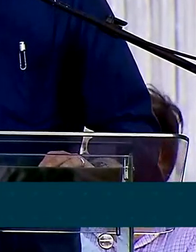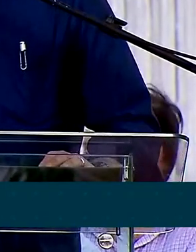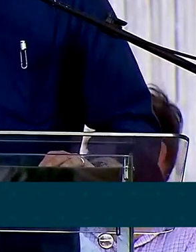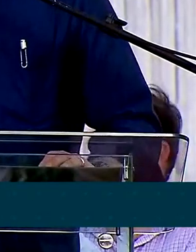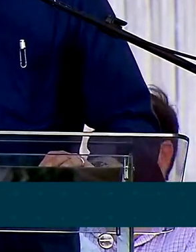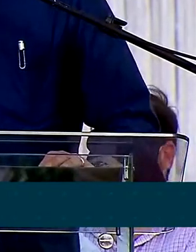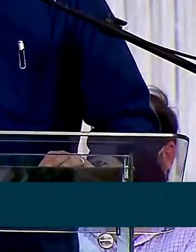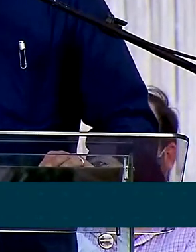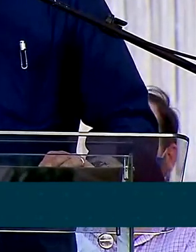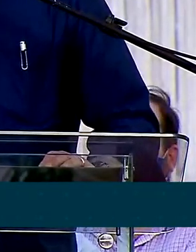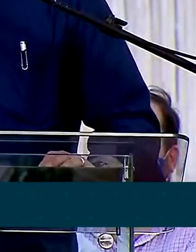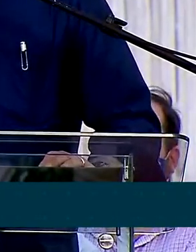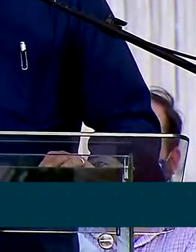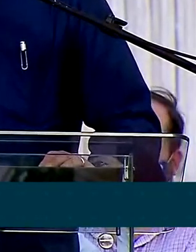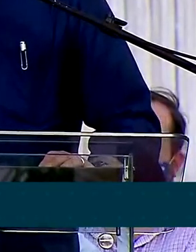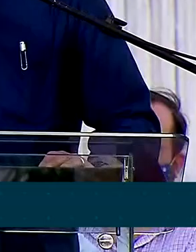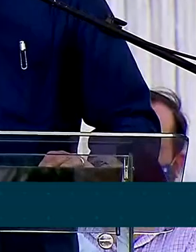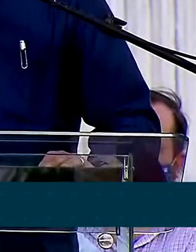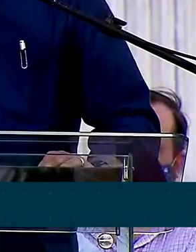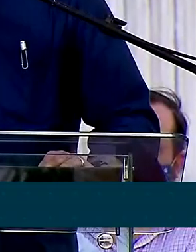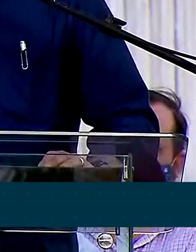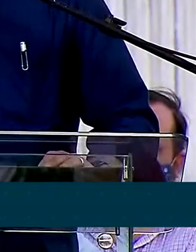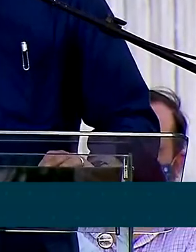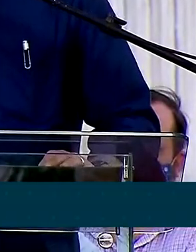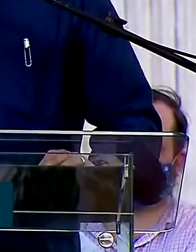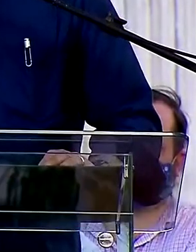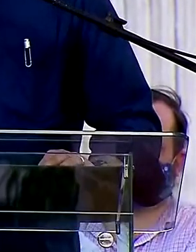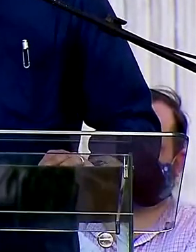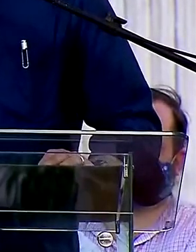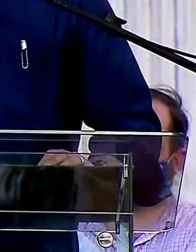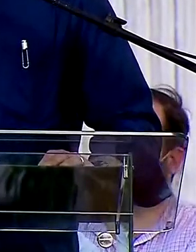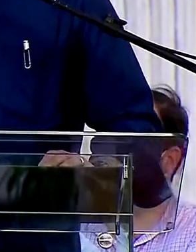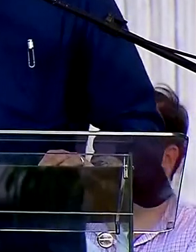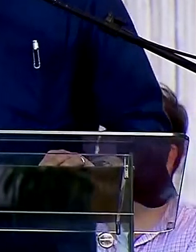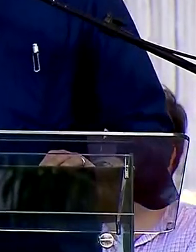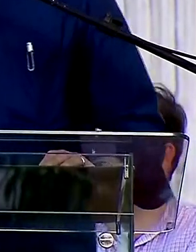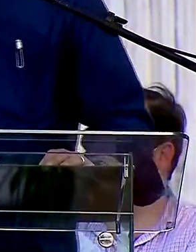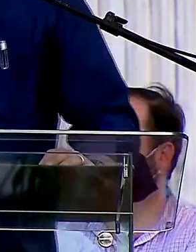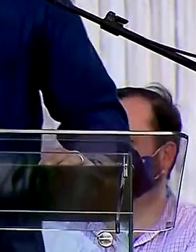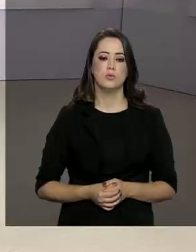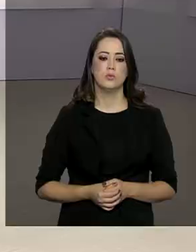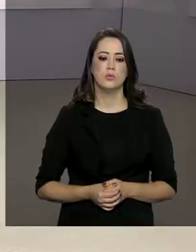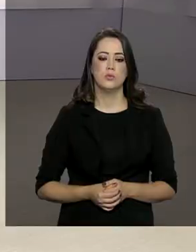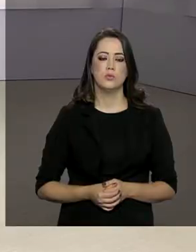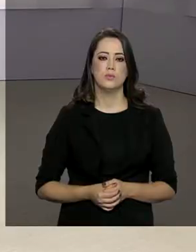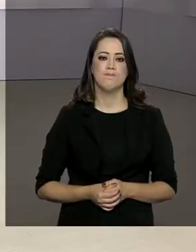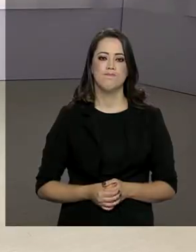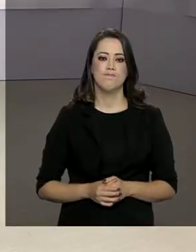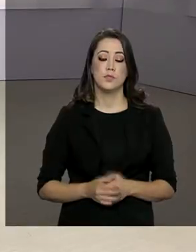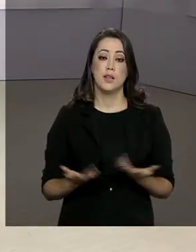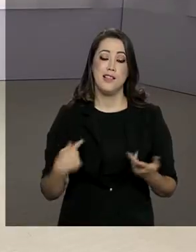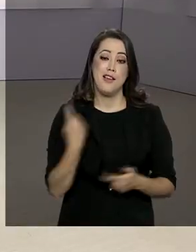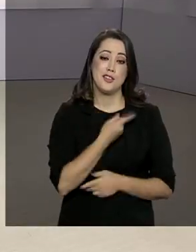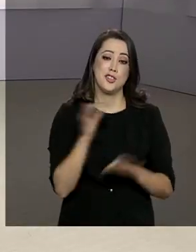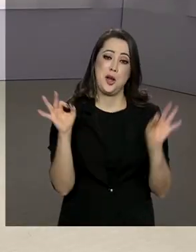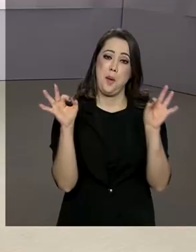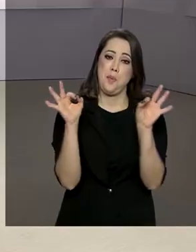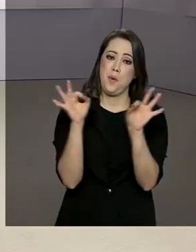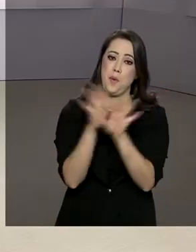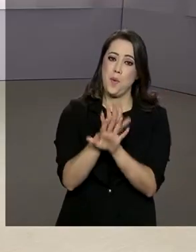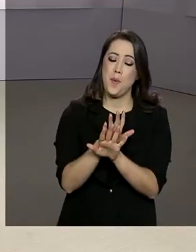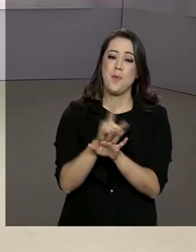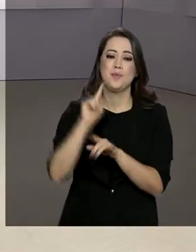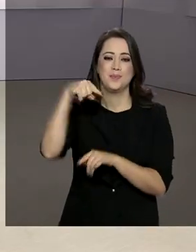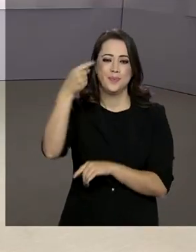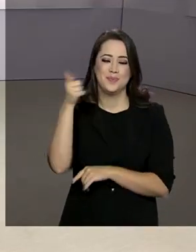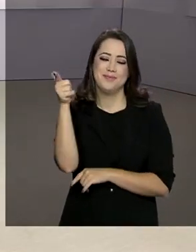governo, sem uma sequer denúncia de corrupção. A gente fica por aqui. Nos